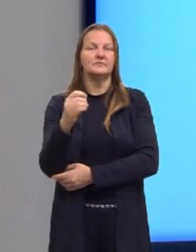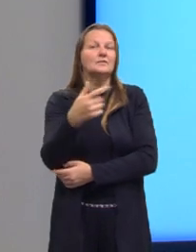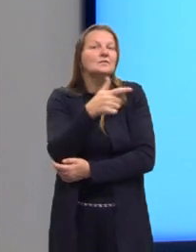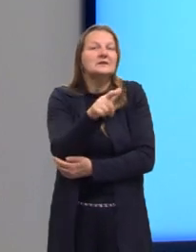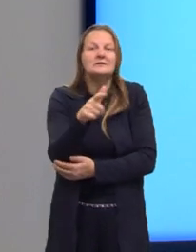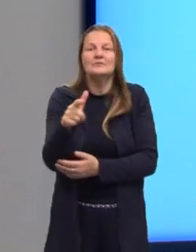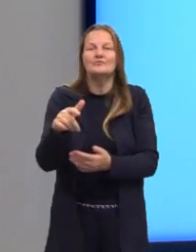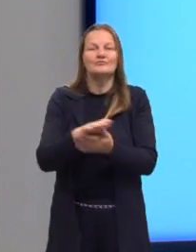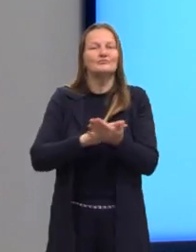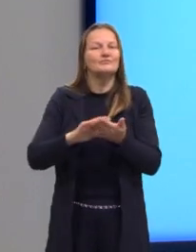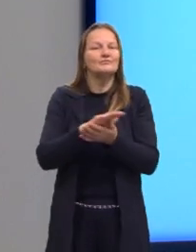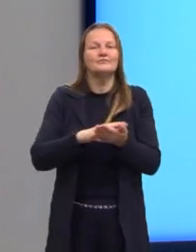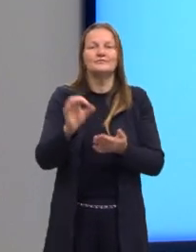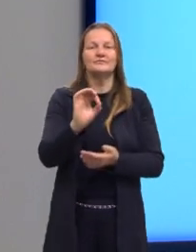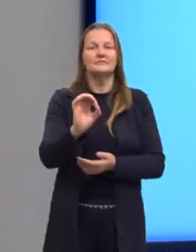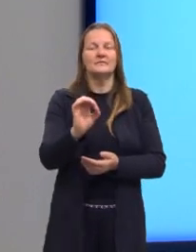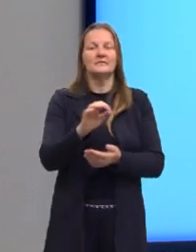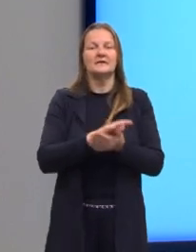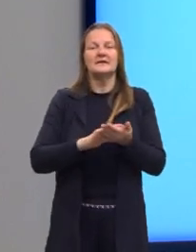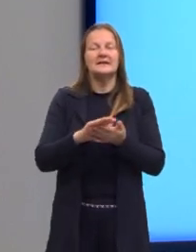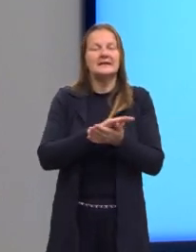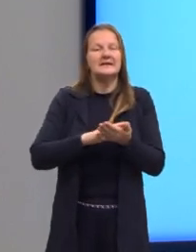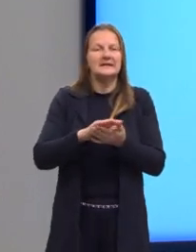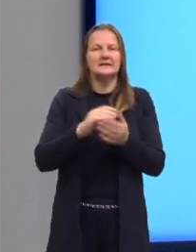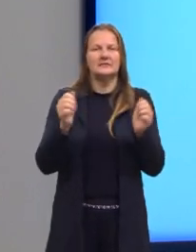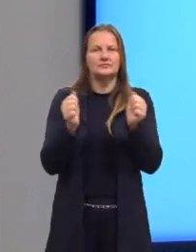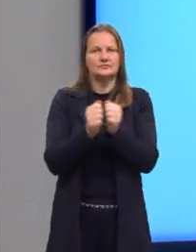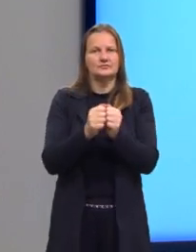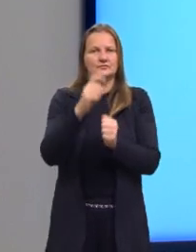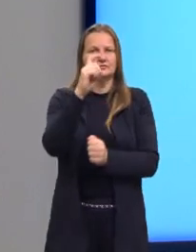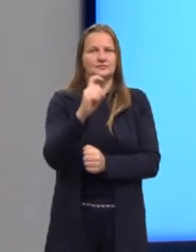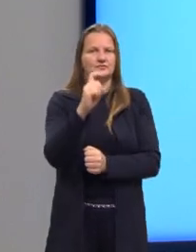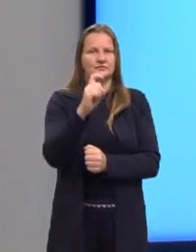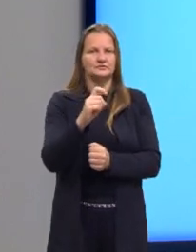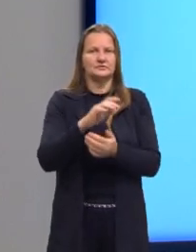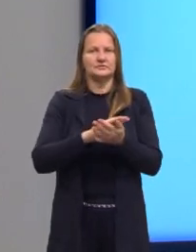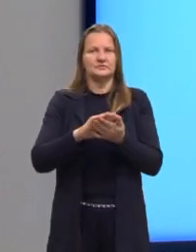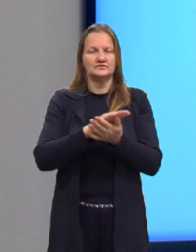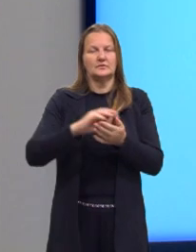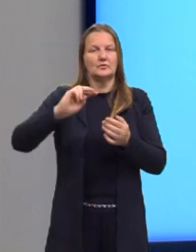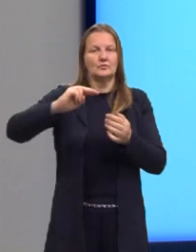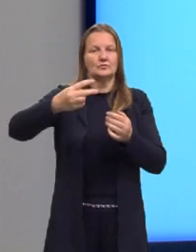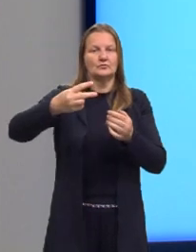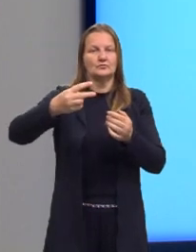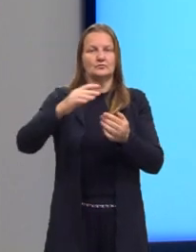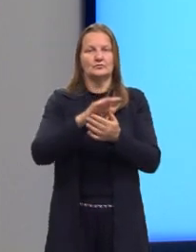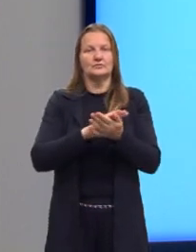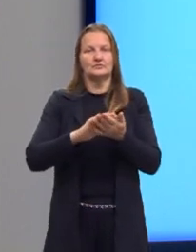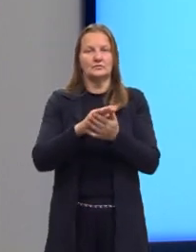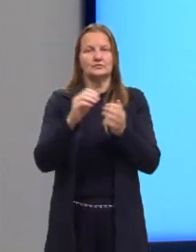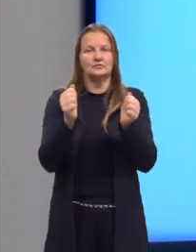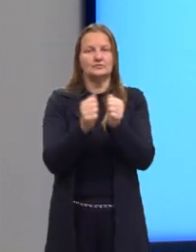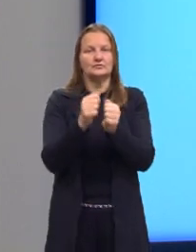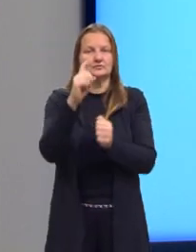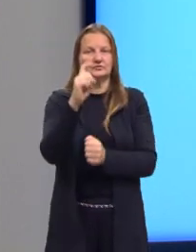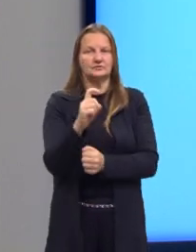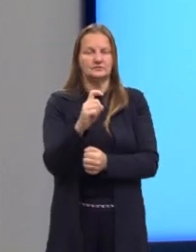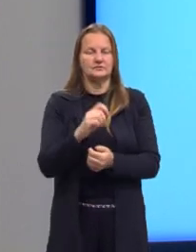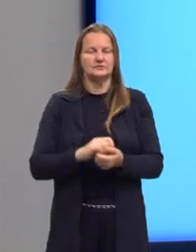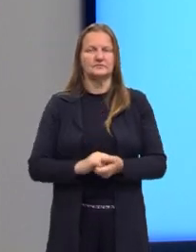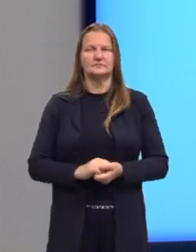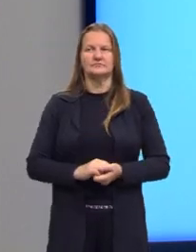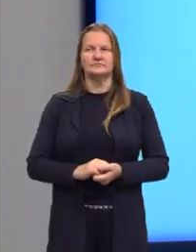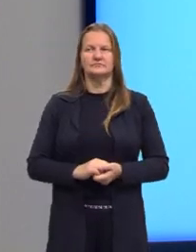tenho, né? Nenhum termo ali onde o coeficiente B acompanha, né? A variável X.